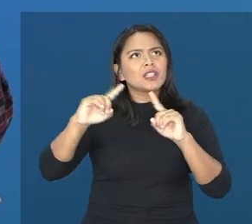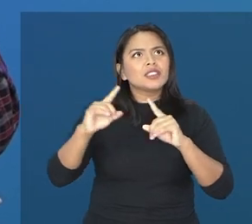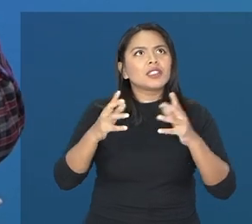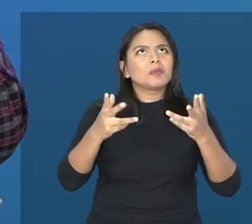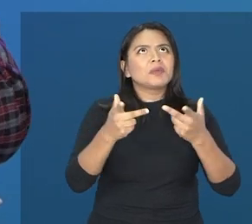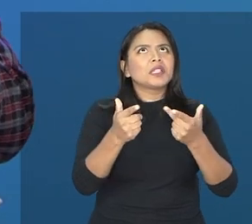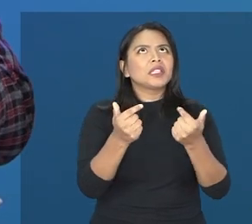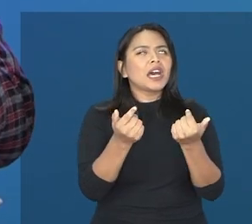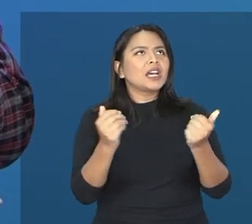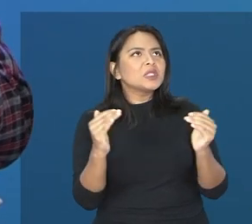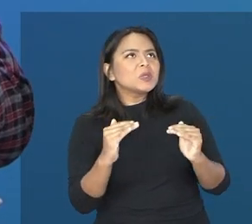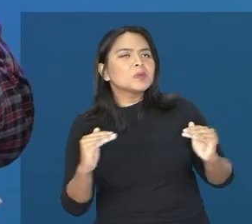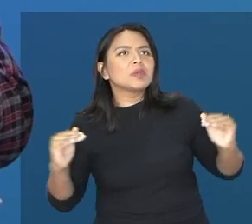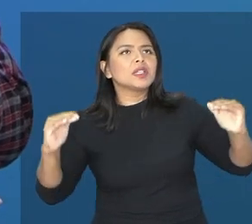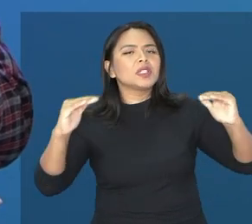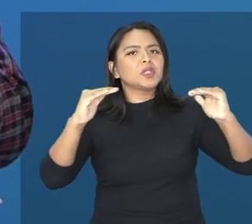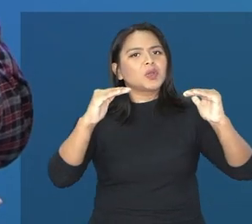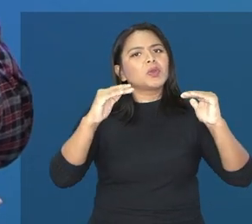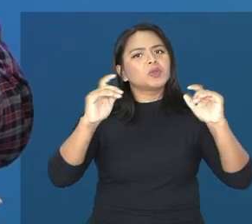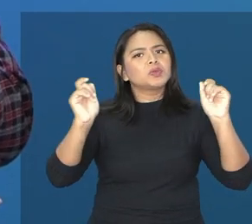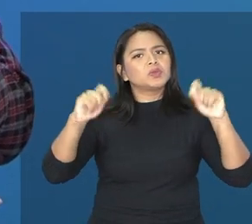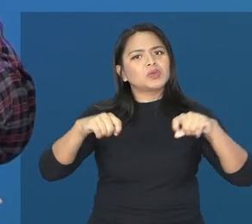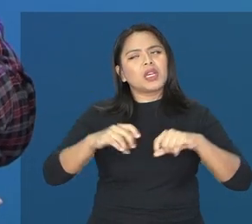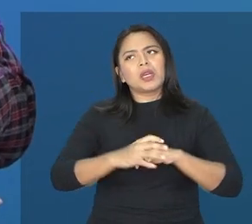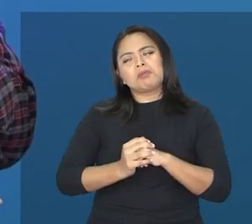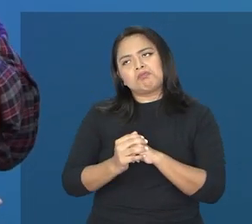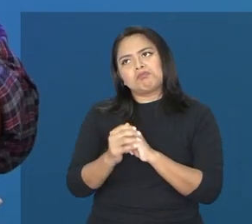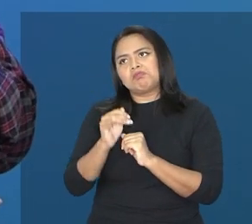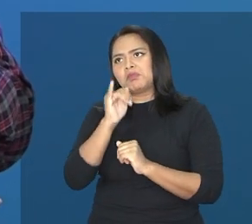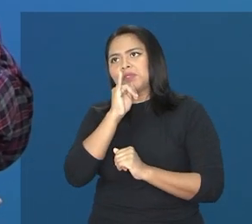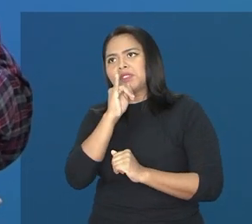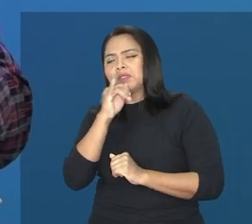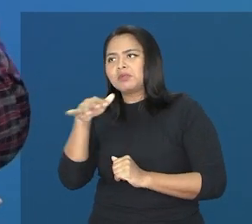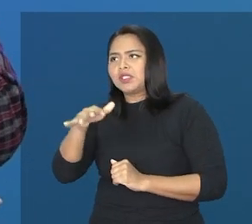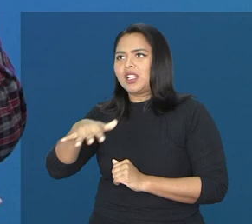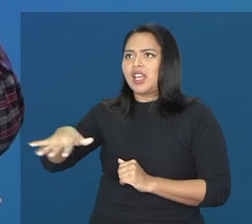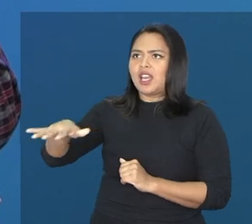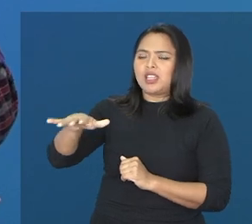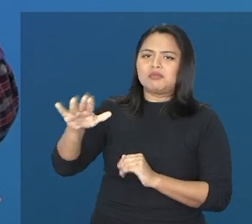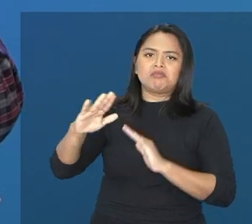pode ser apenas um desempenho superior acadêmico.